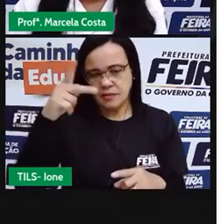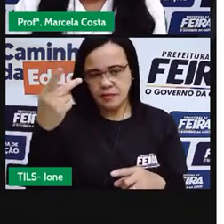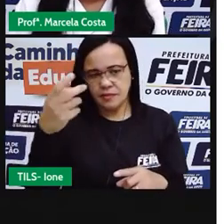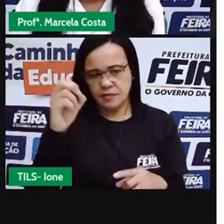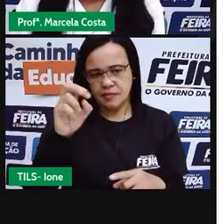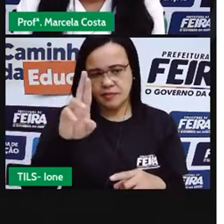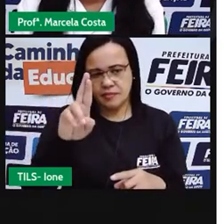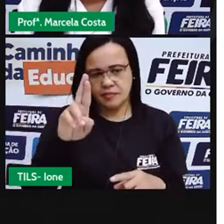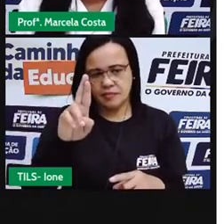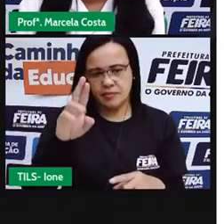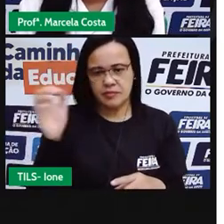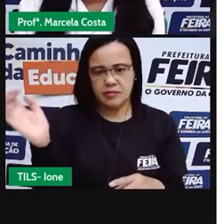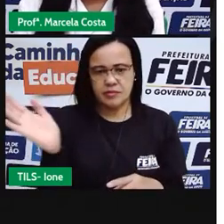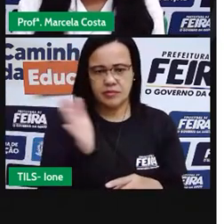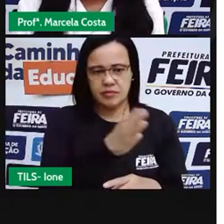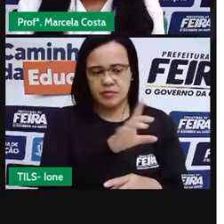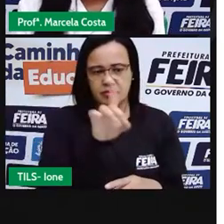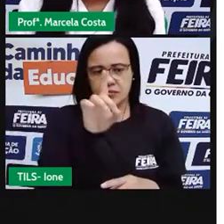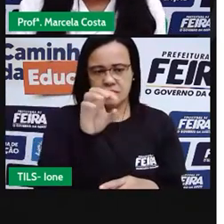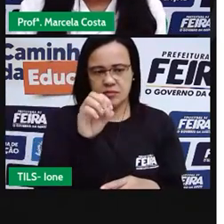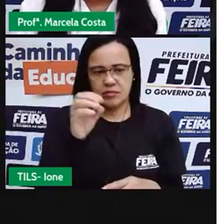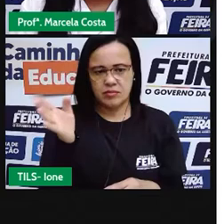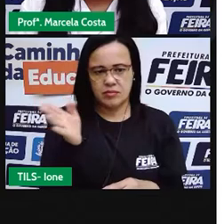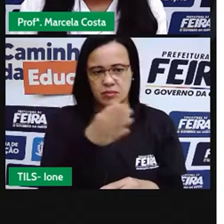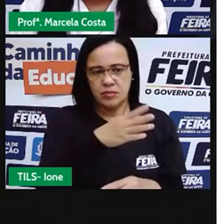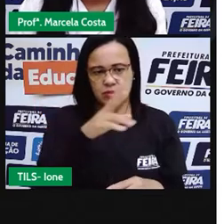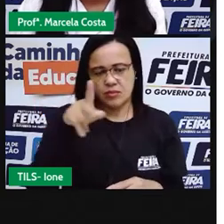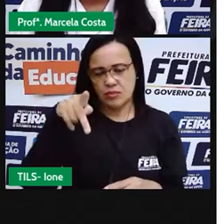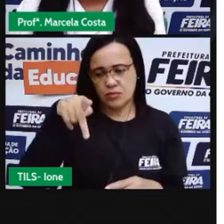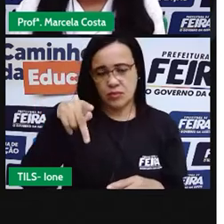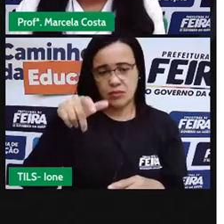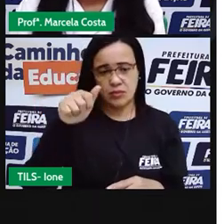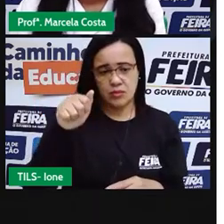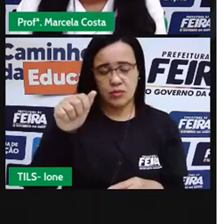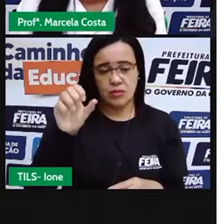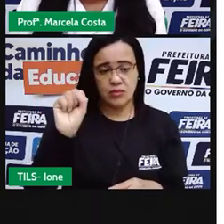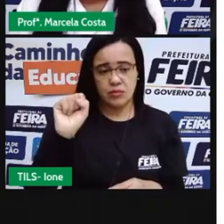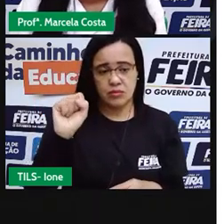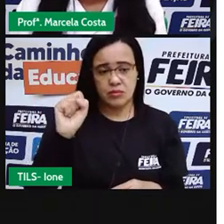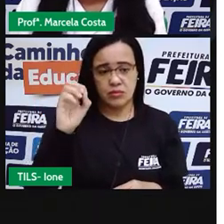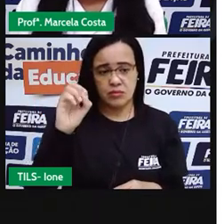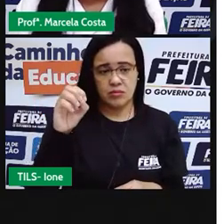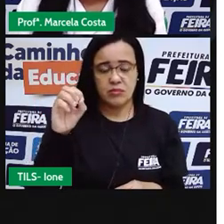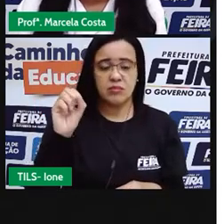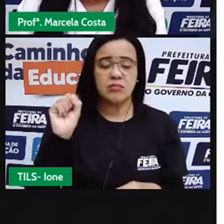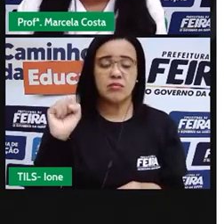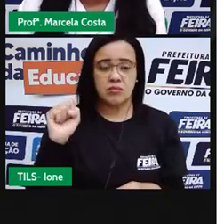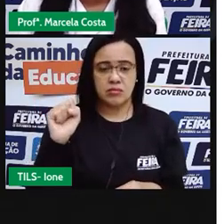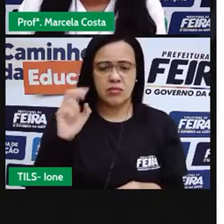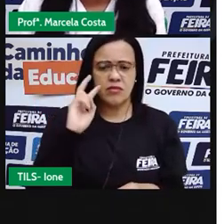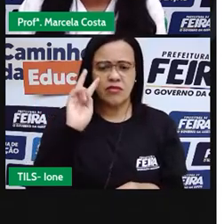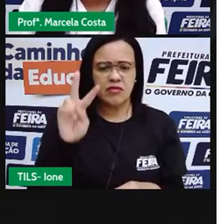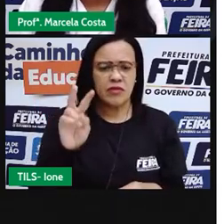Que figuras geométricas você já consegue observar aqui nessa, nessa fachada?